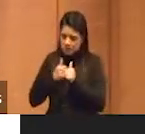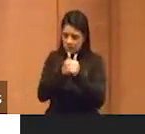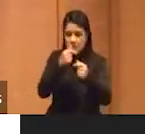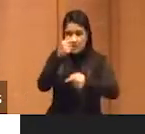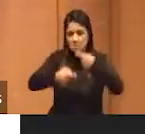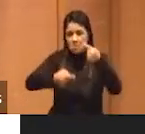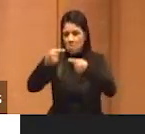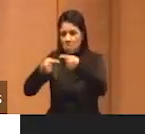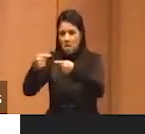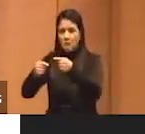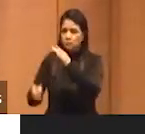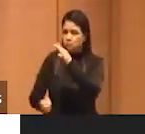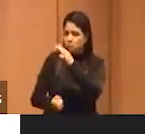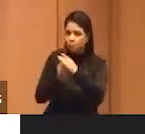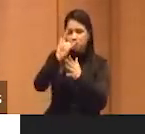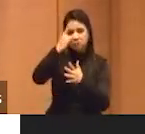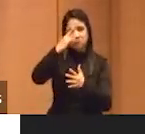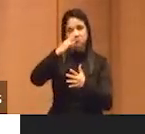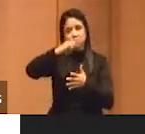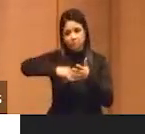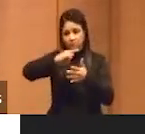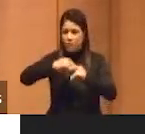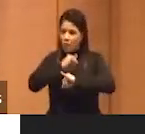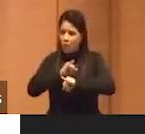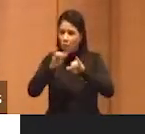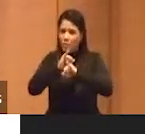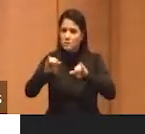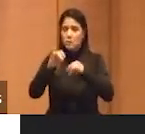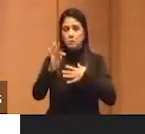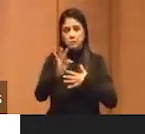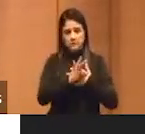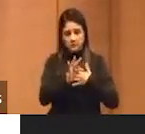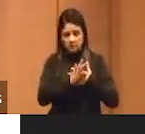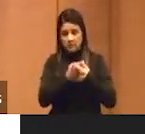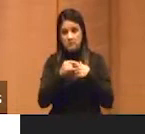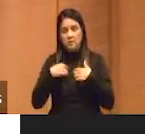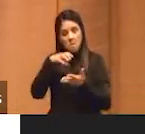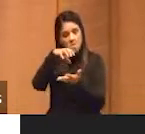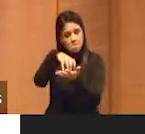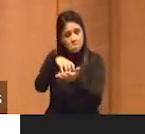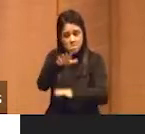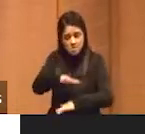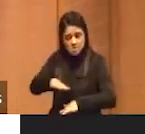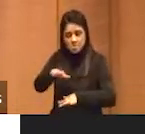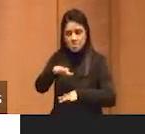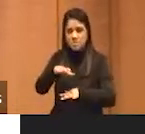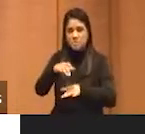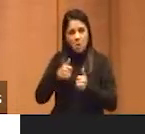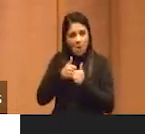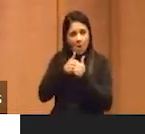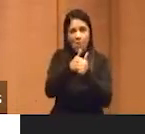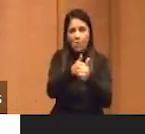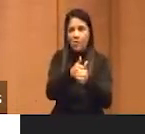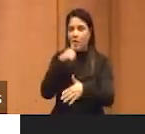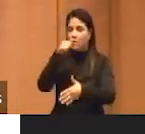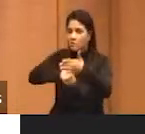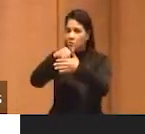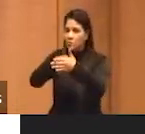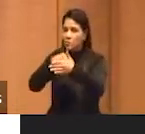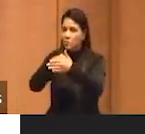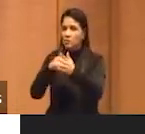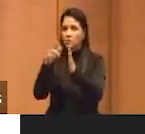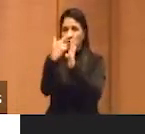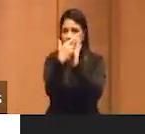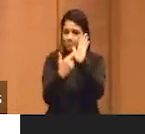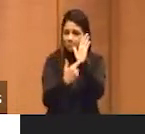produzem notas técnicas, então, é um espaço central para a gente acompanhar tudo isso, lutando pela uma